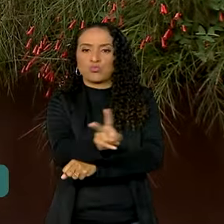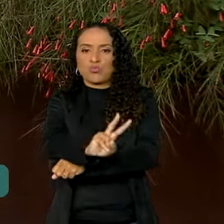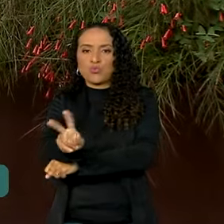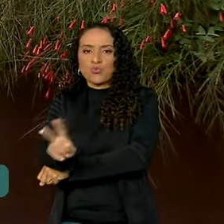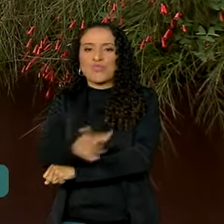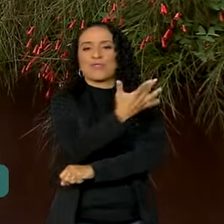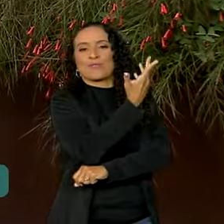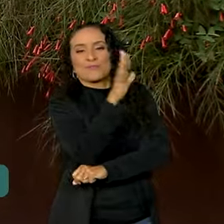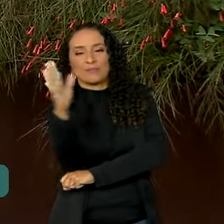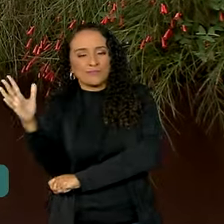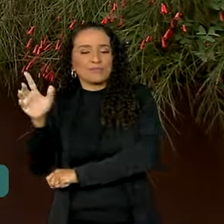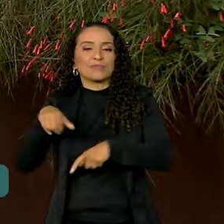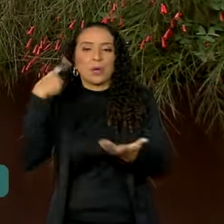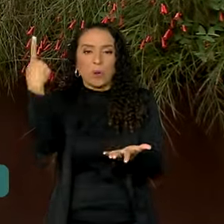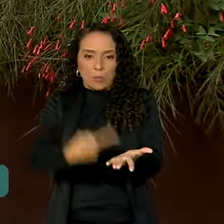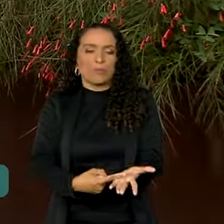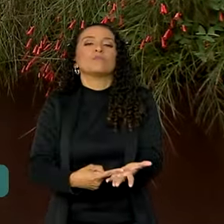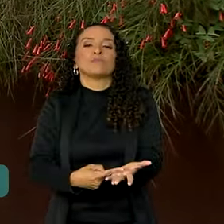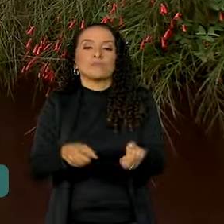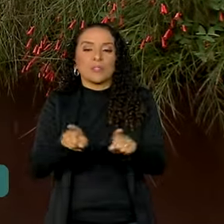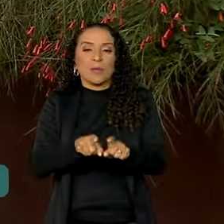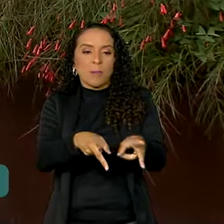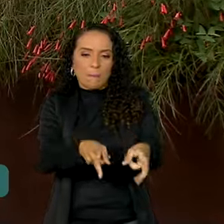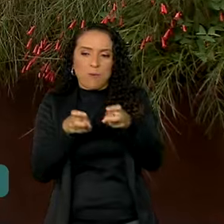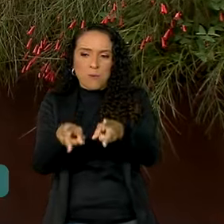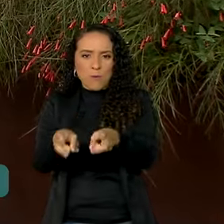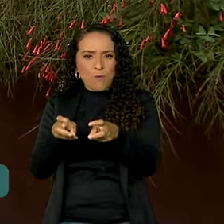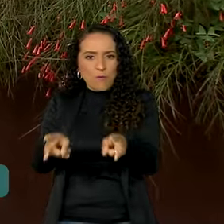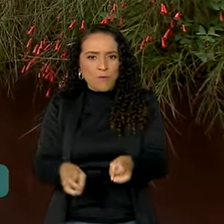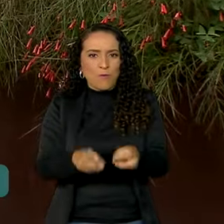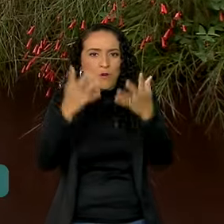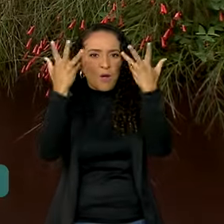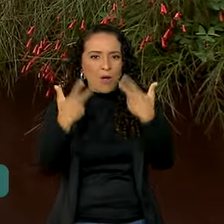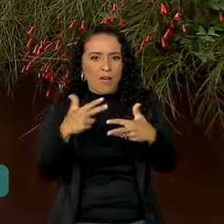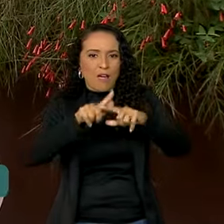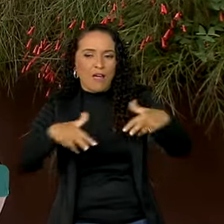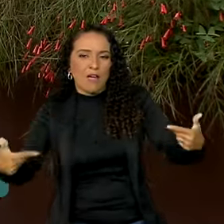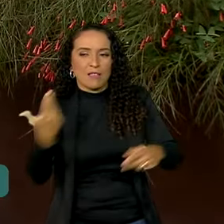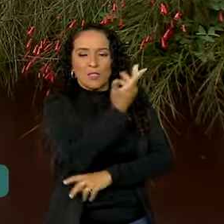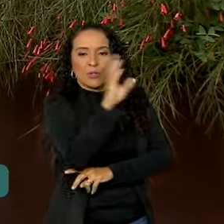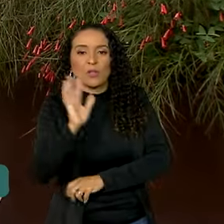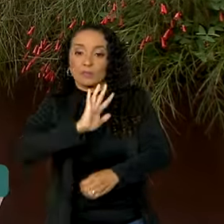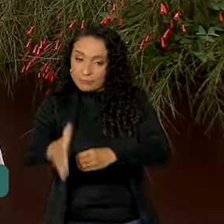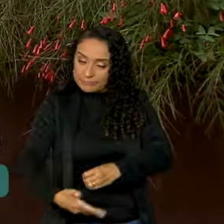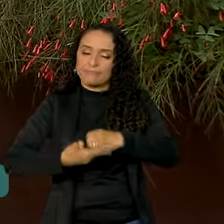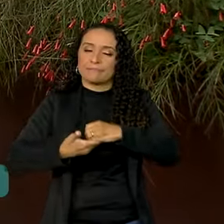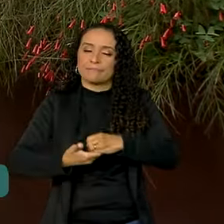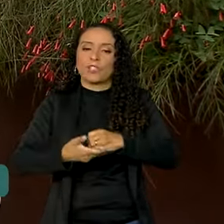da natureza, com o comprometimento de explorar os recursos naturais com sustentabilidade,